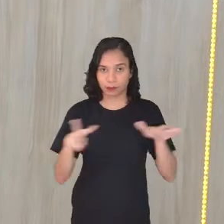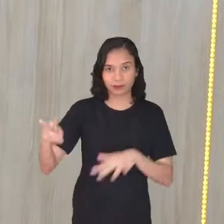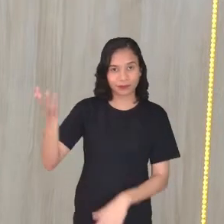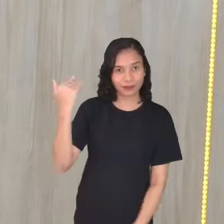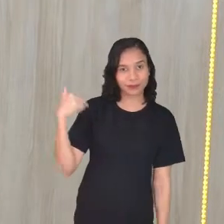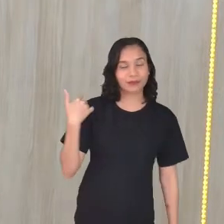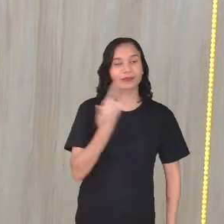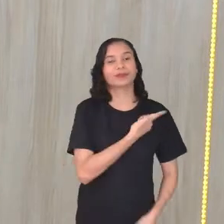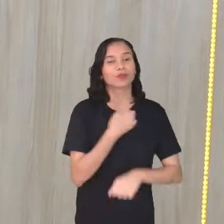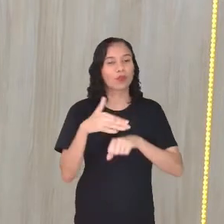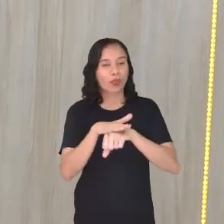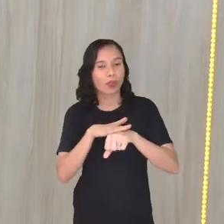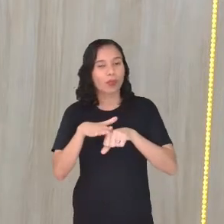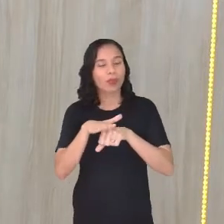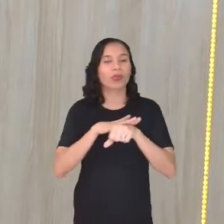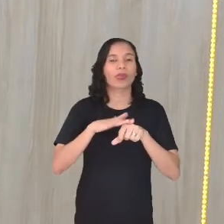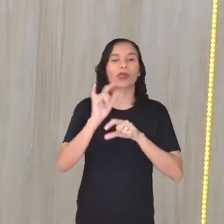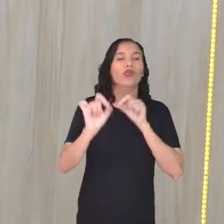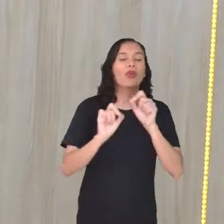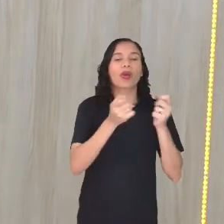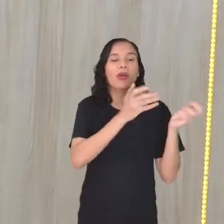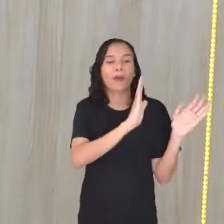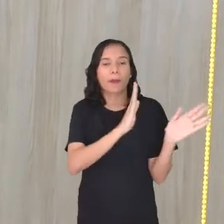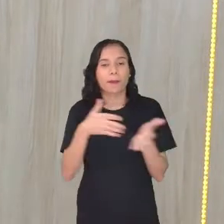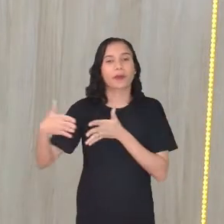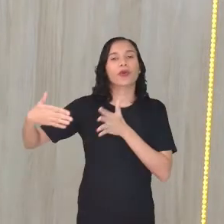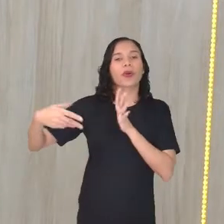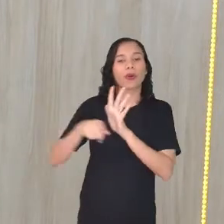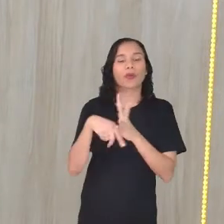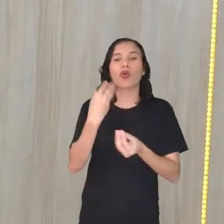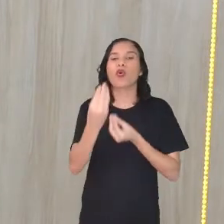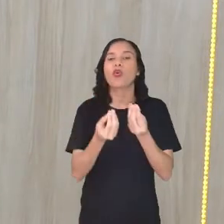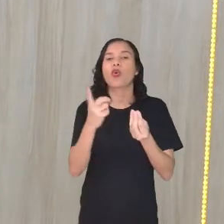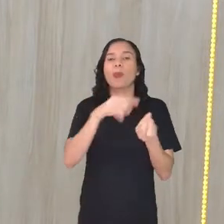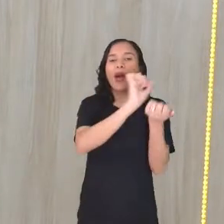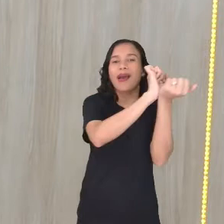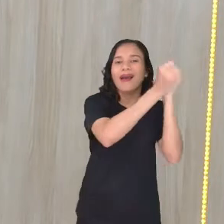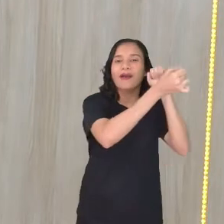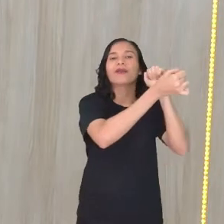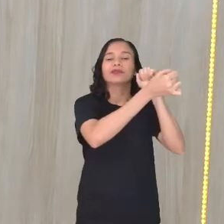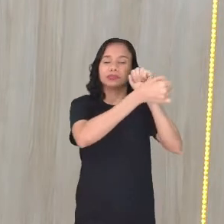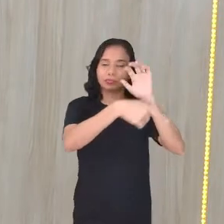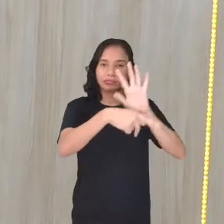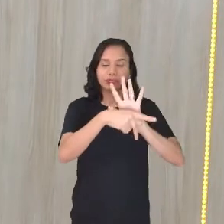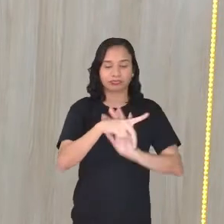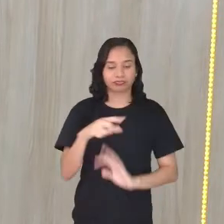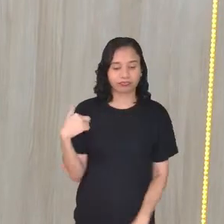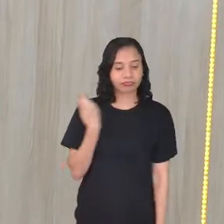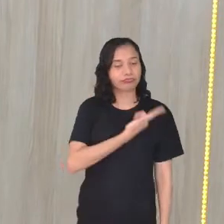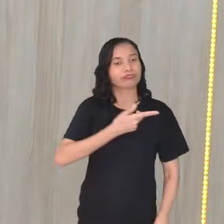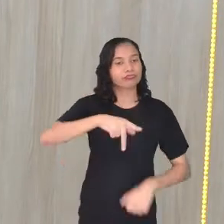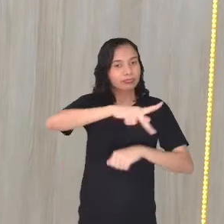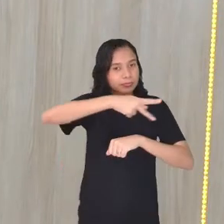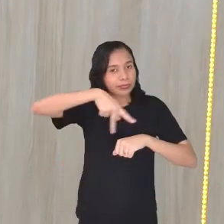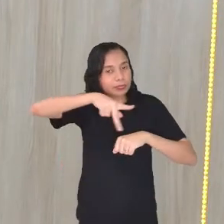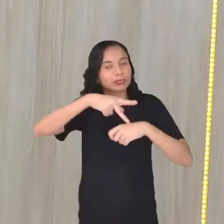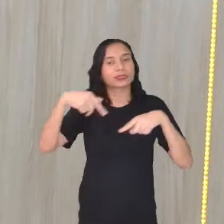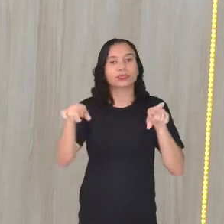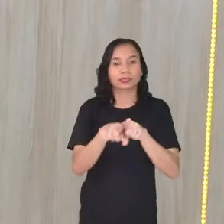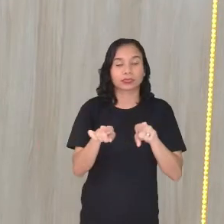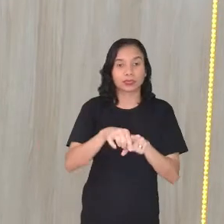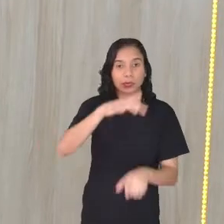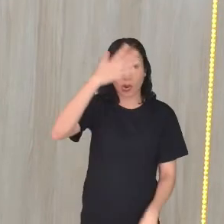a gente já falou um pouquinho, né? Do processo ali, como foi a escravidão, né? No nosso país, esses